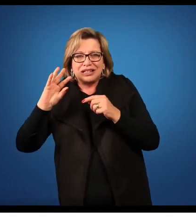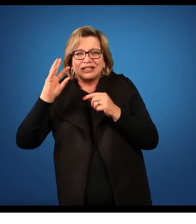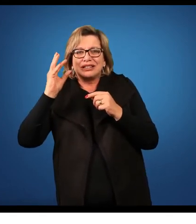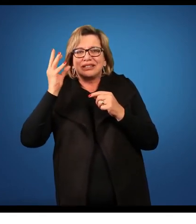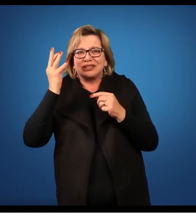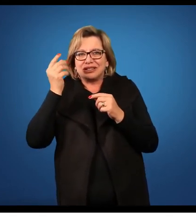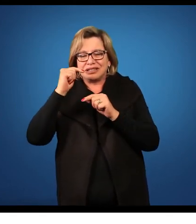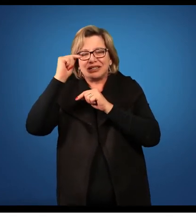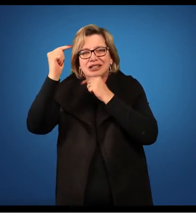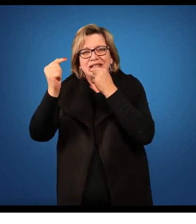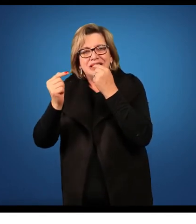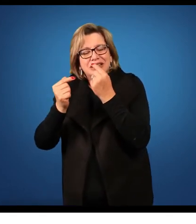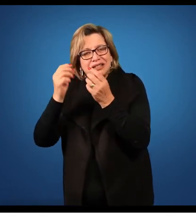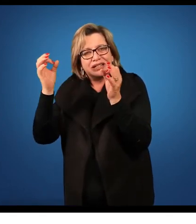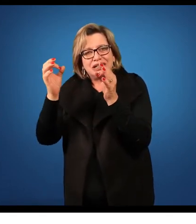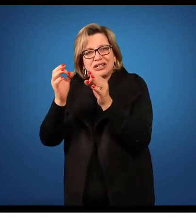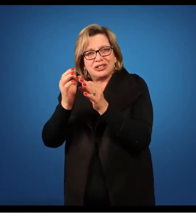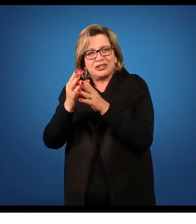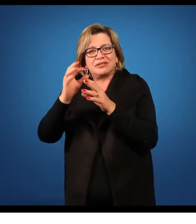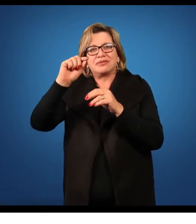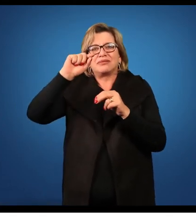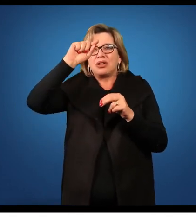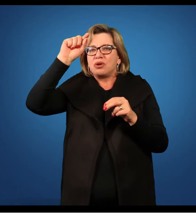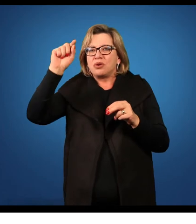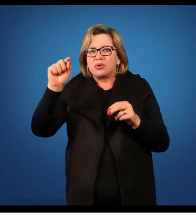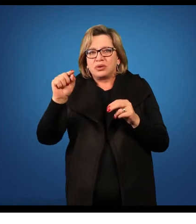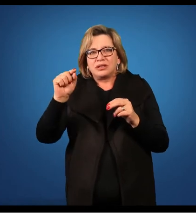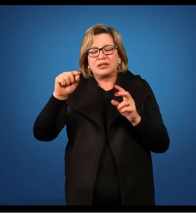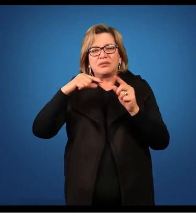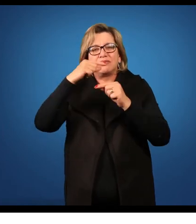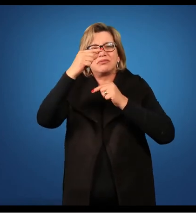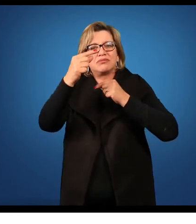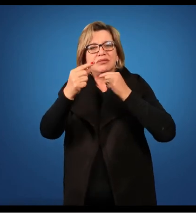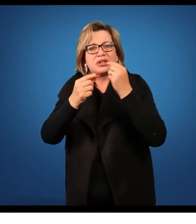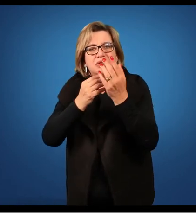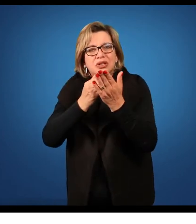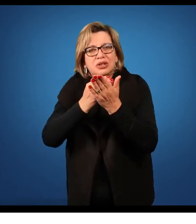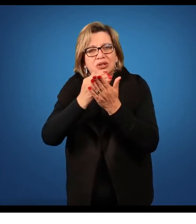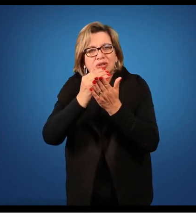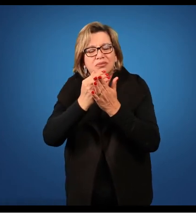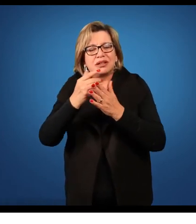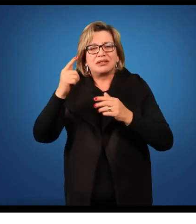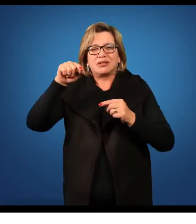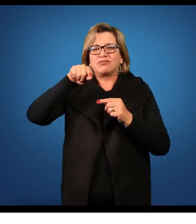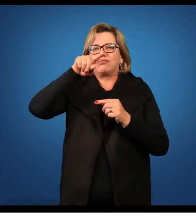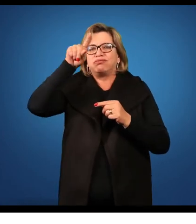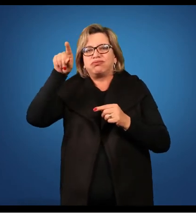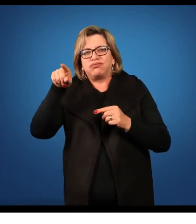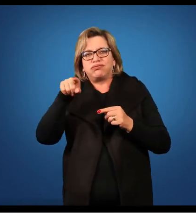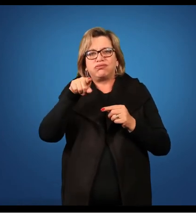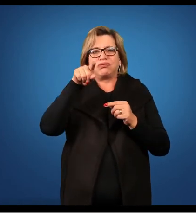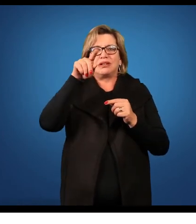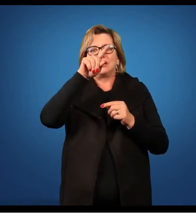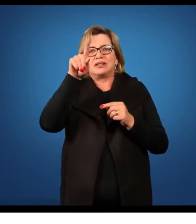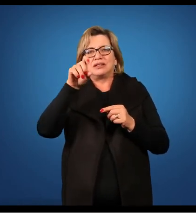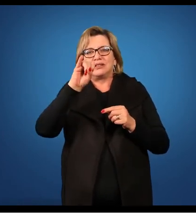e o final do ciclo gametofítico iniciando na sequência depois a fase esporofítica com o zigoto